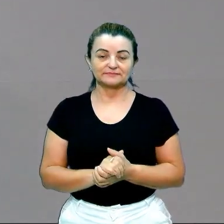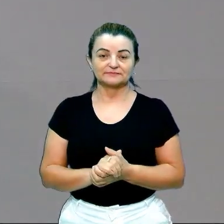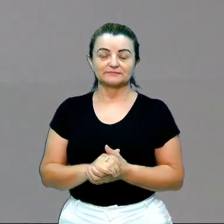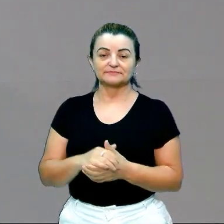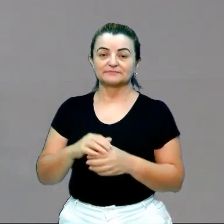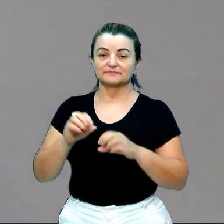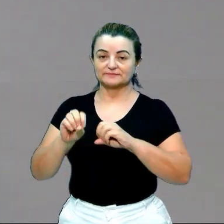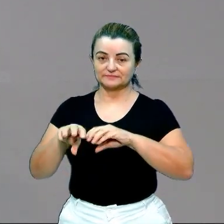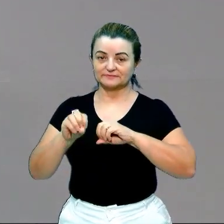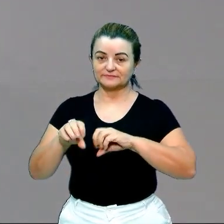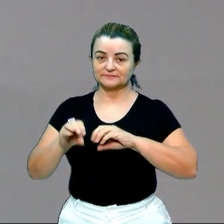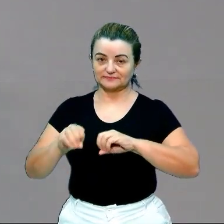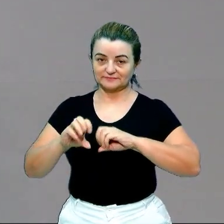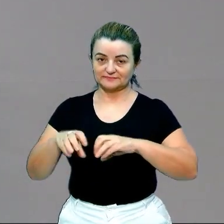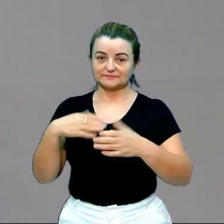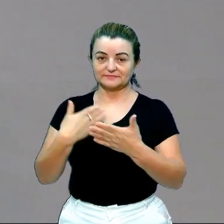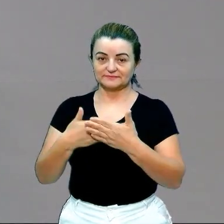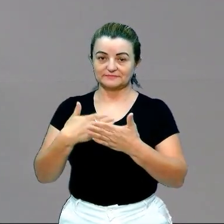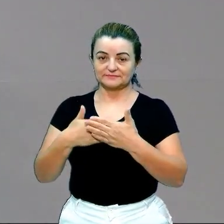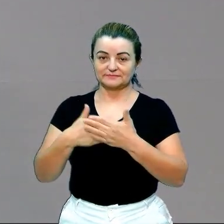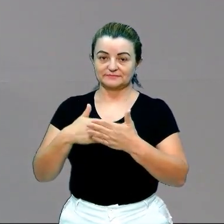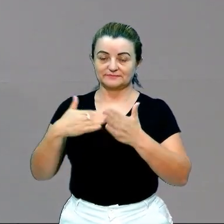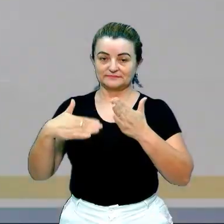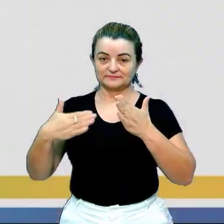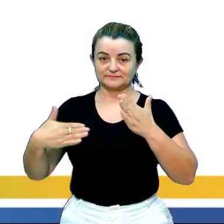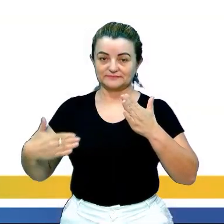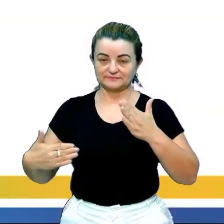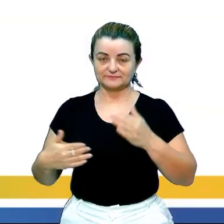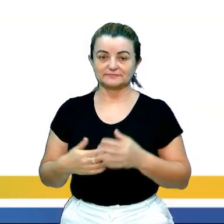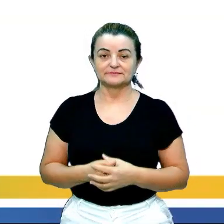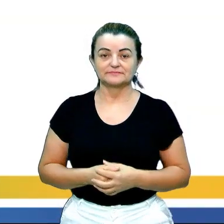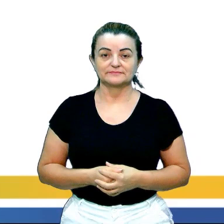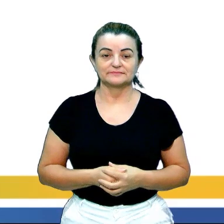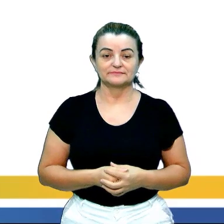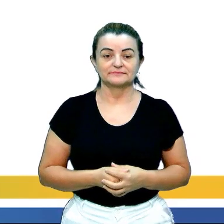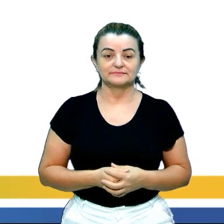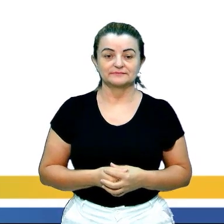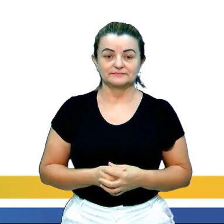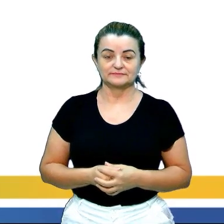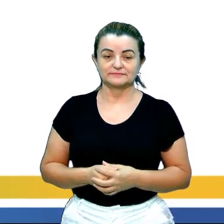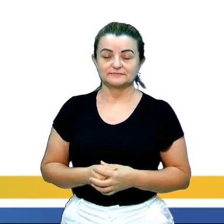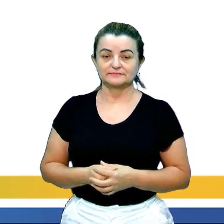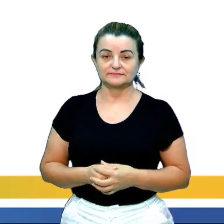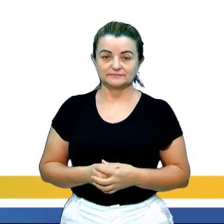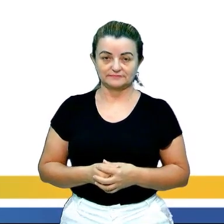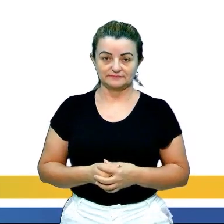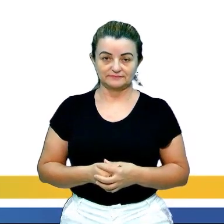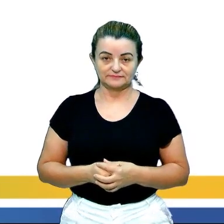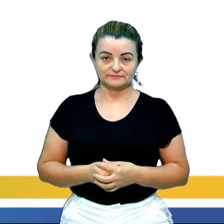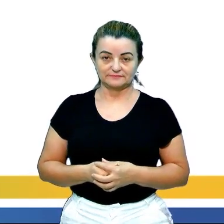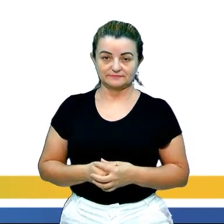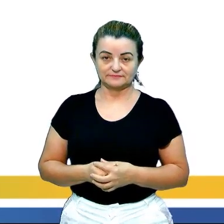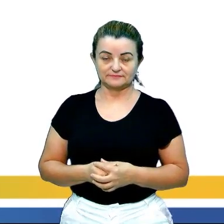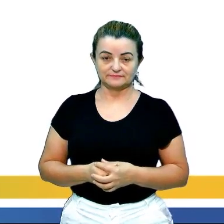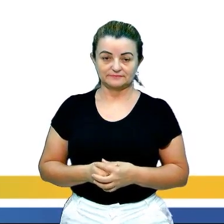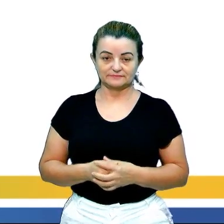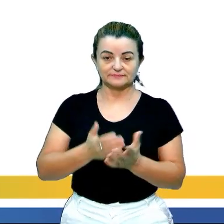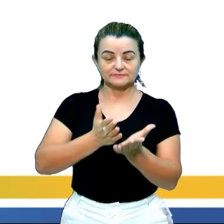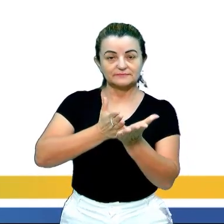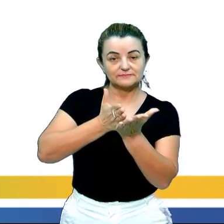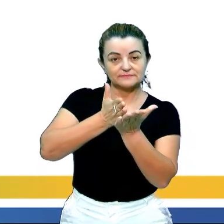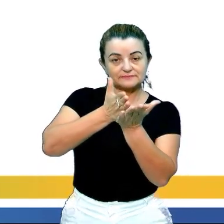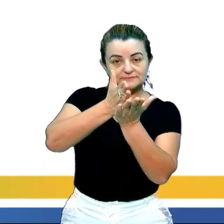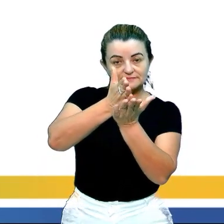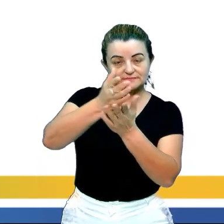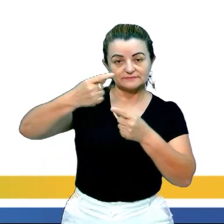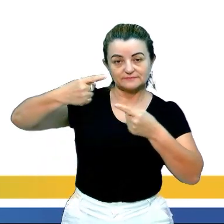desenvolvimento, as outras partes da redação. E aí por último, caminhos para